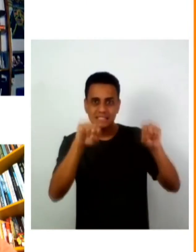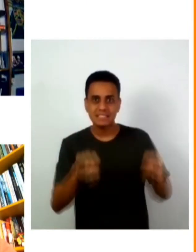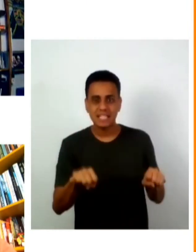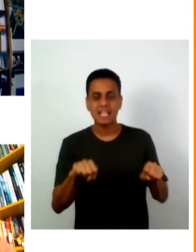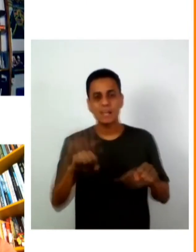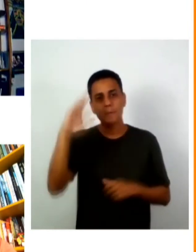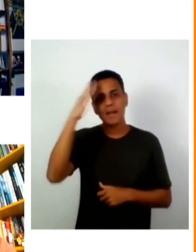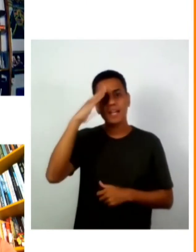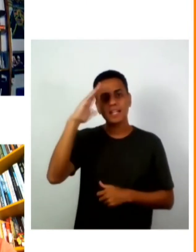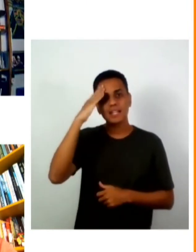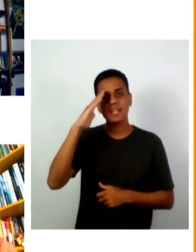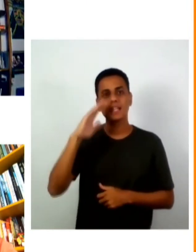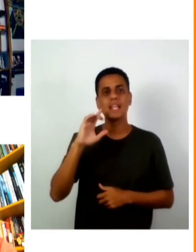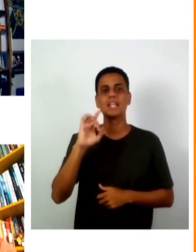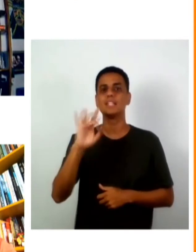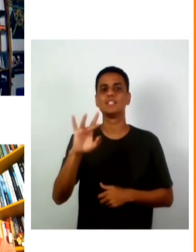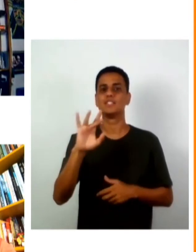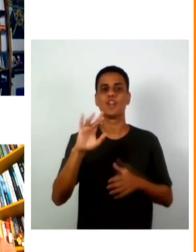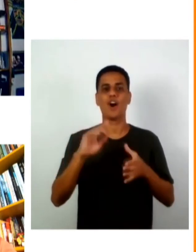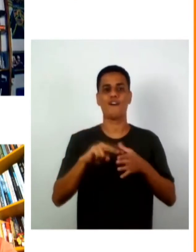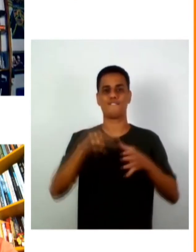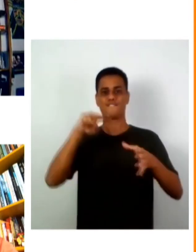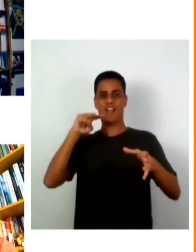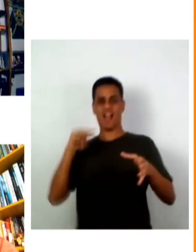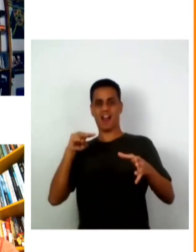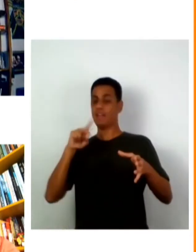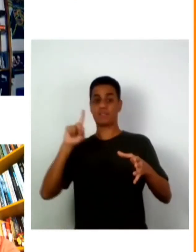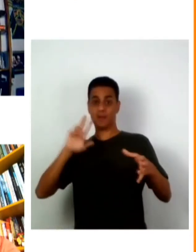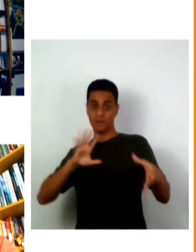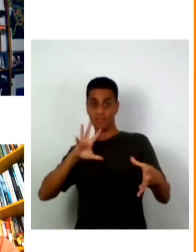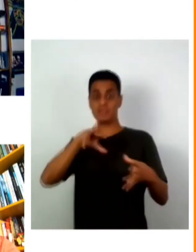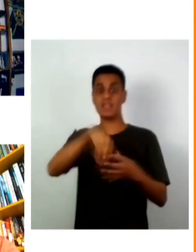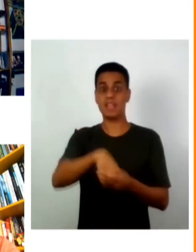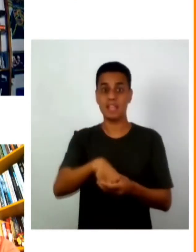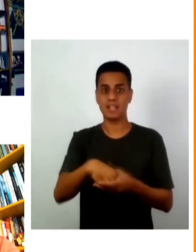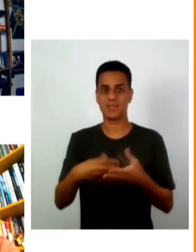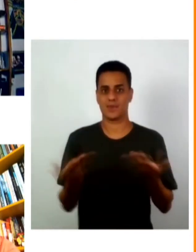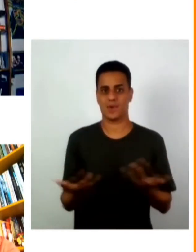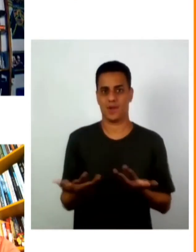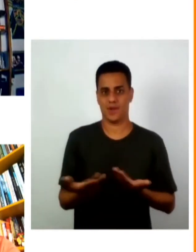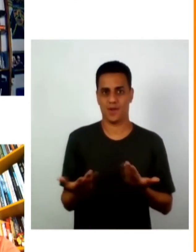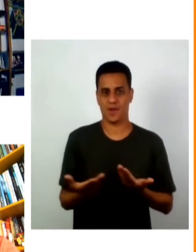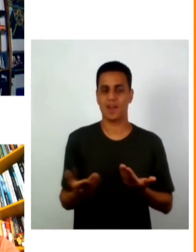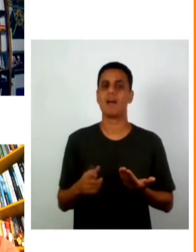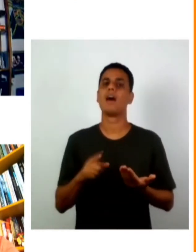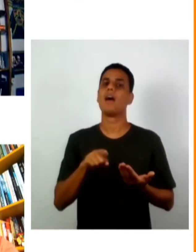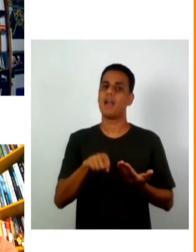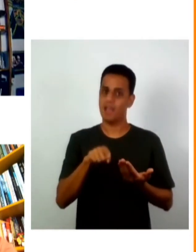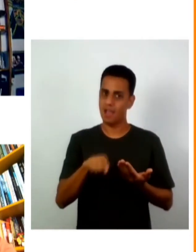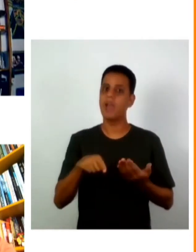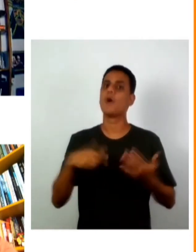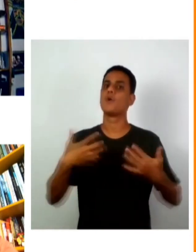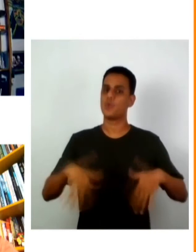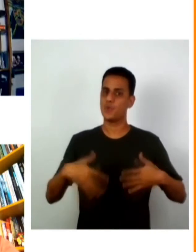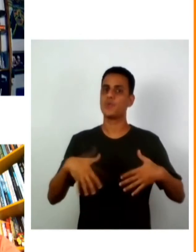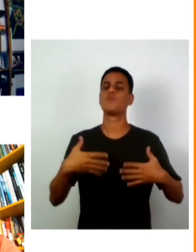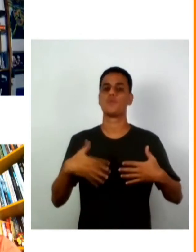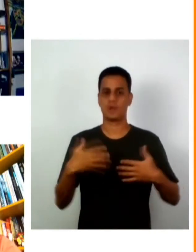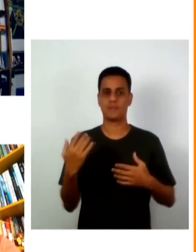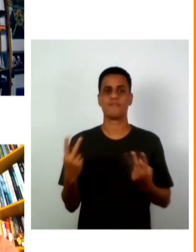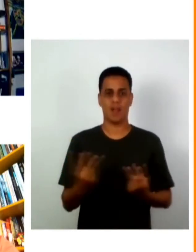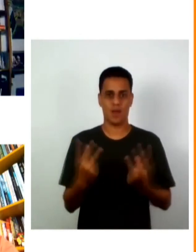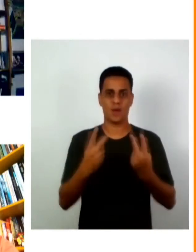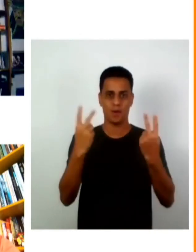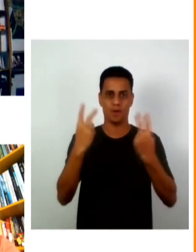e entender não somente de fora mas também de dentro para nós isso é chave e eu acho que foi uma grande conquista